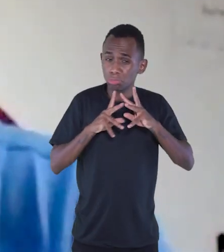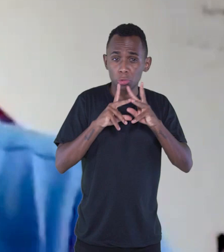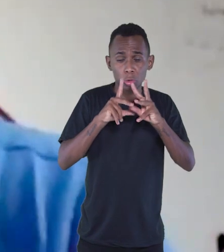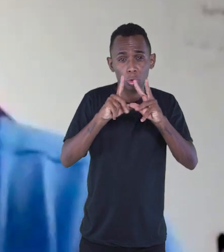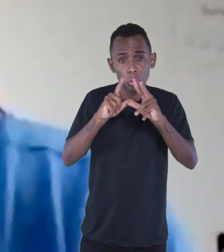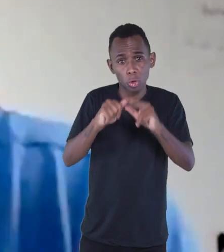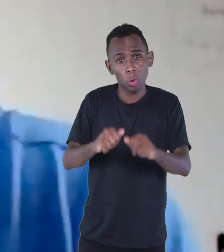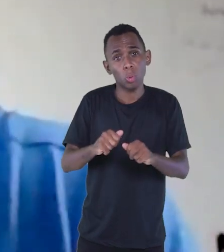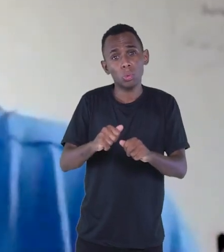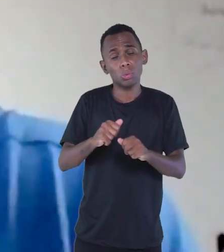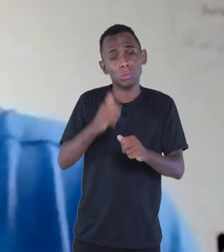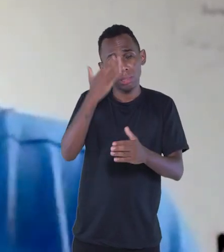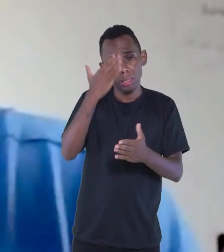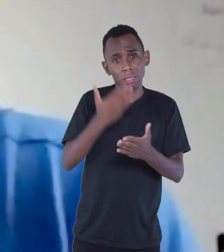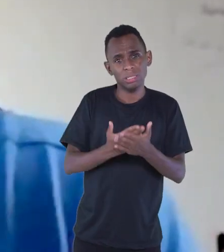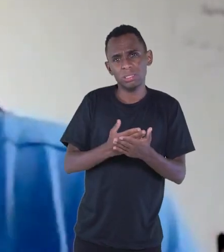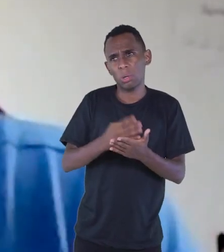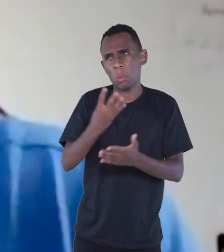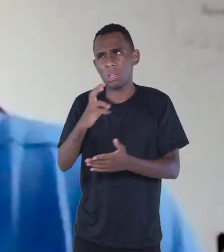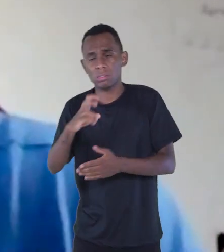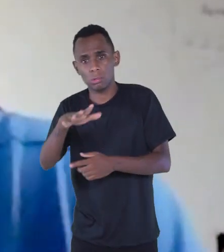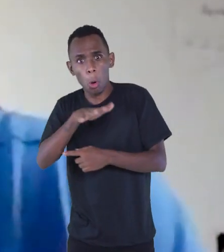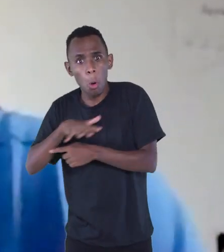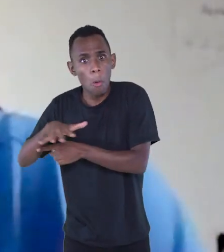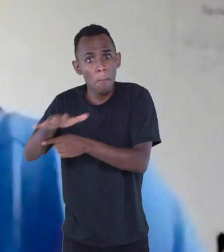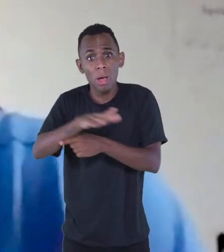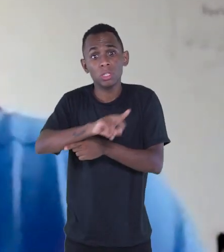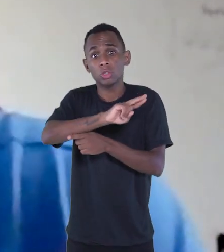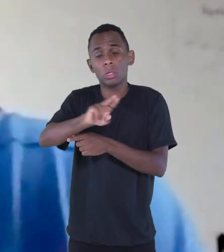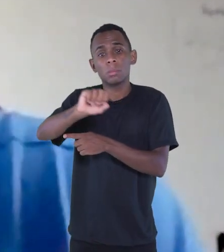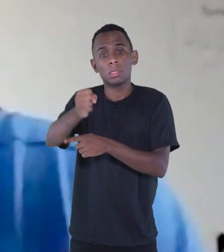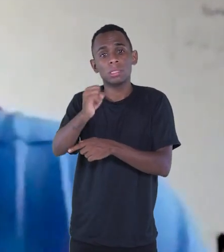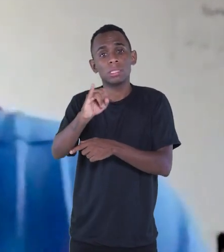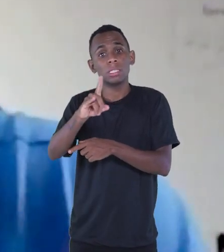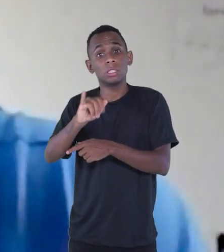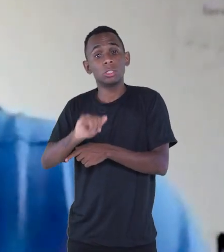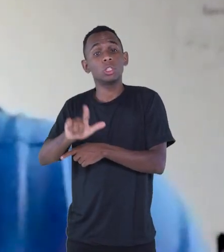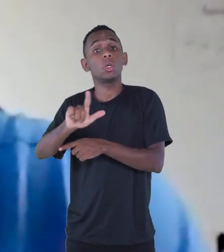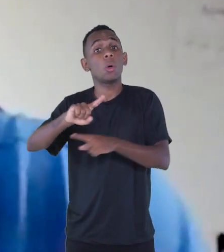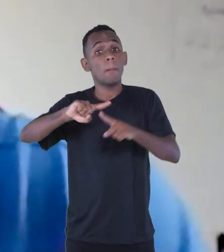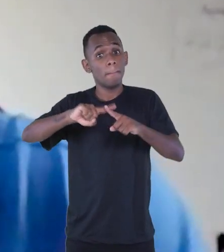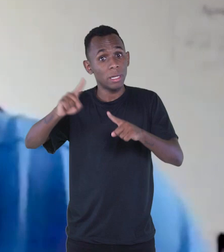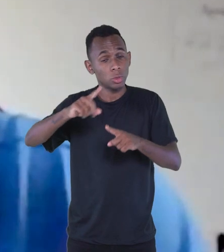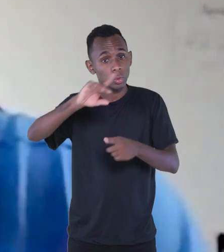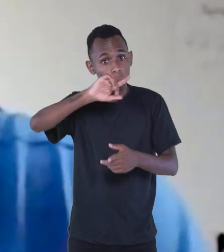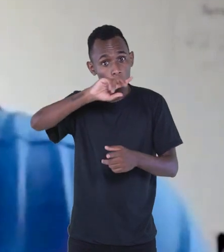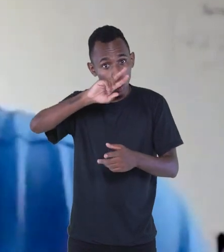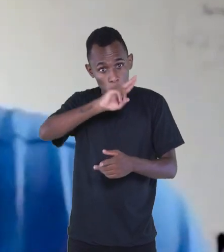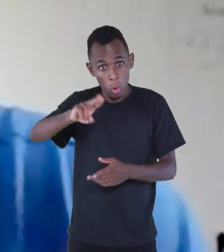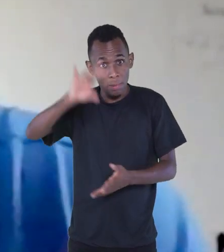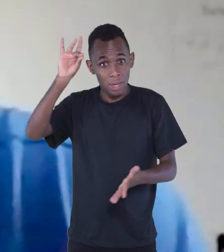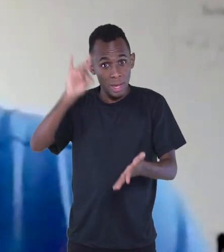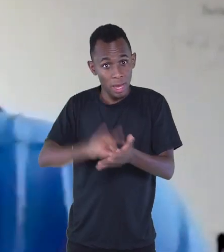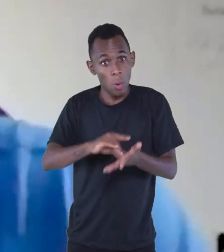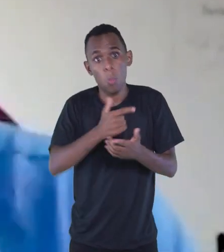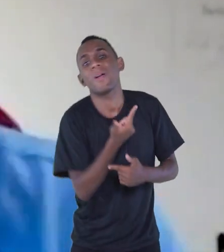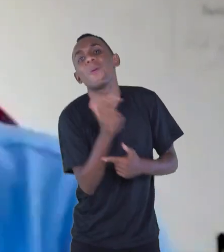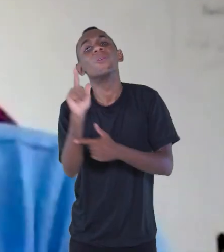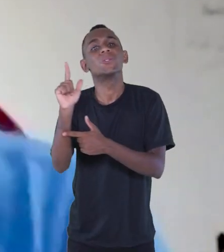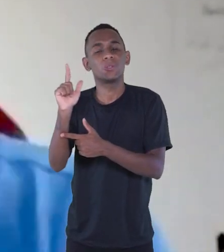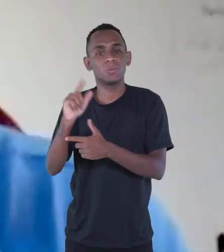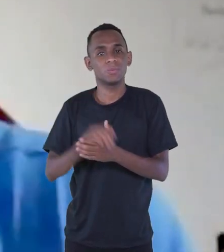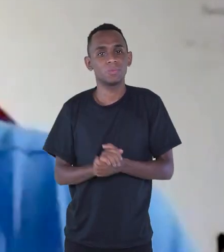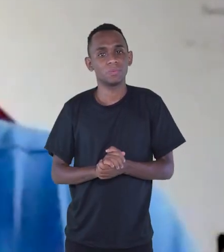compreende os quatro ou cinco bairros como Cidil. O nome real do bairro é Capitão Jardim e Capitão Silva.